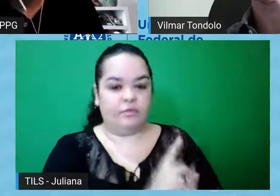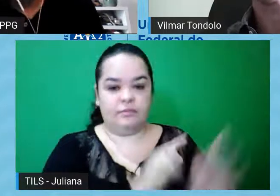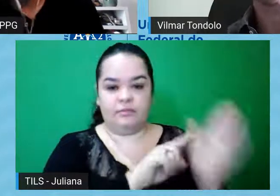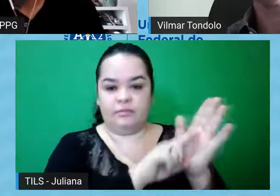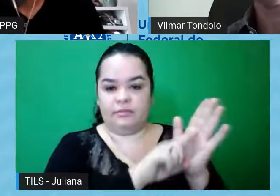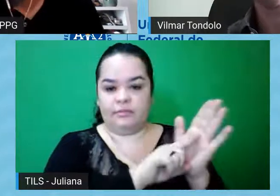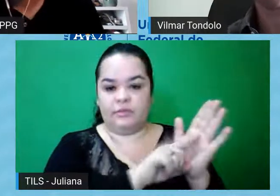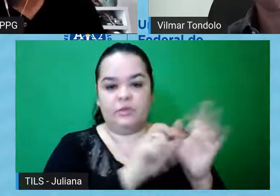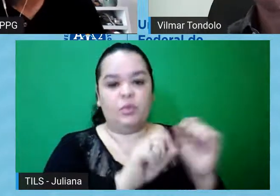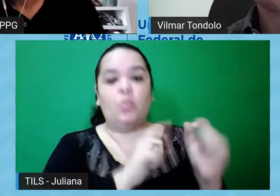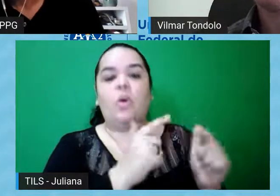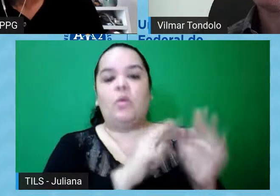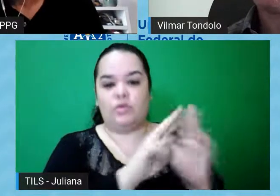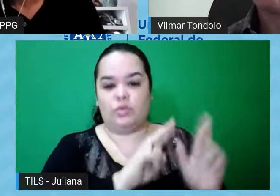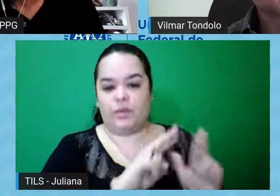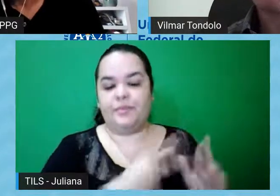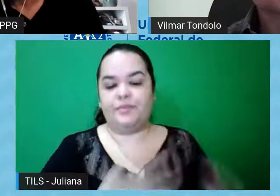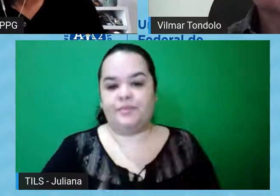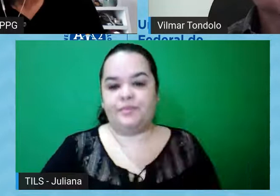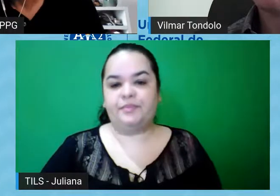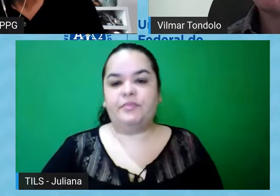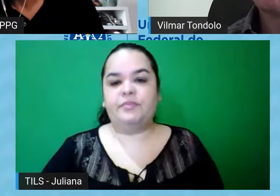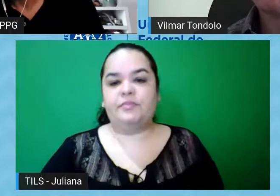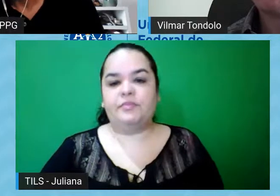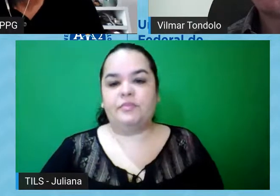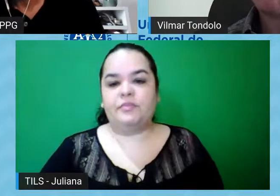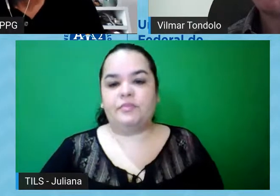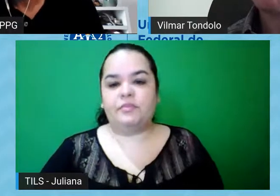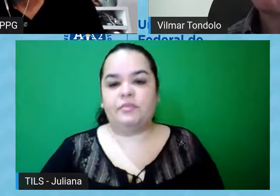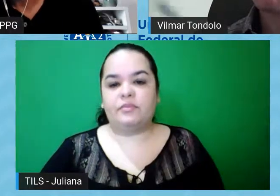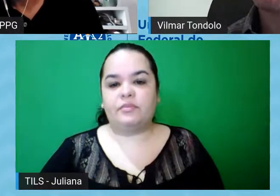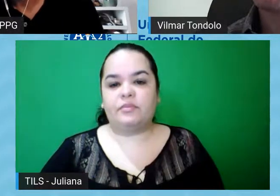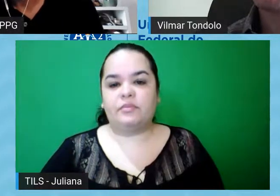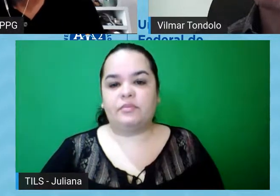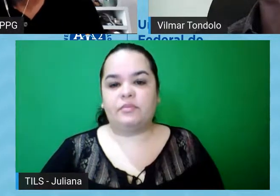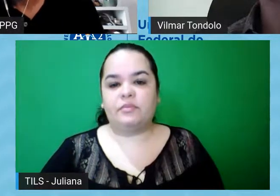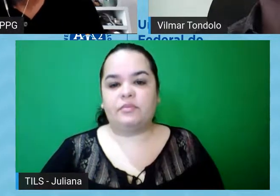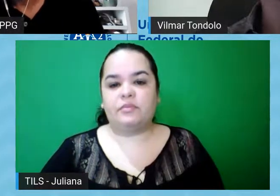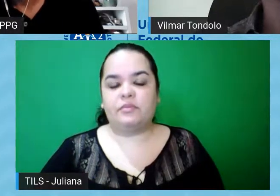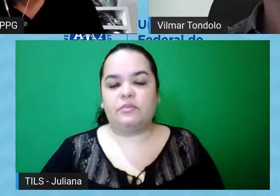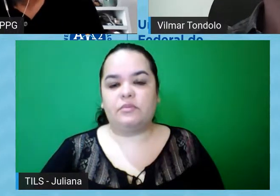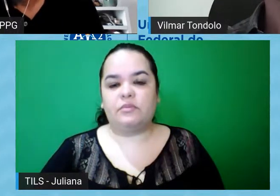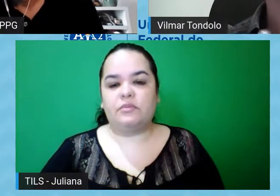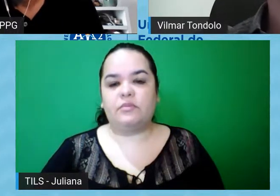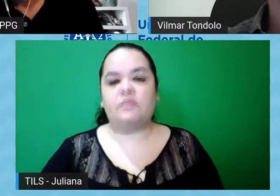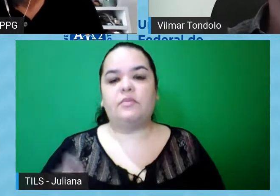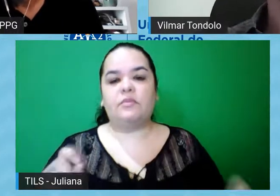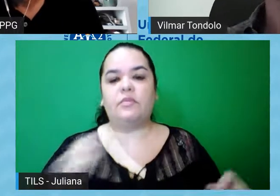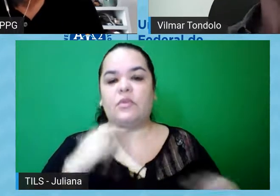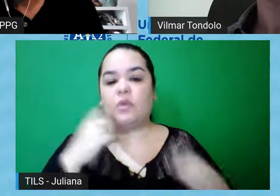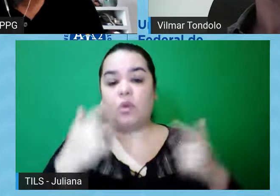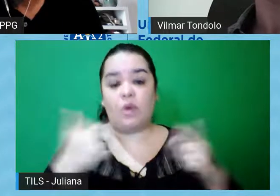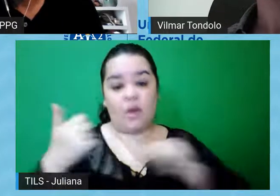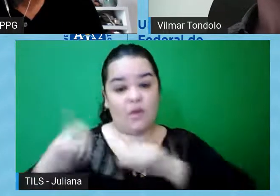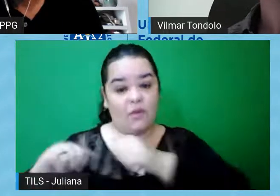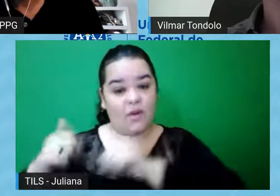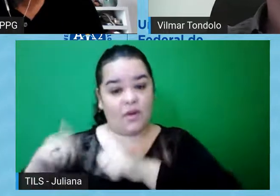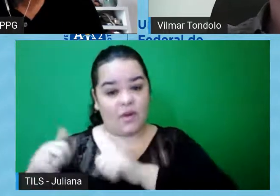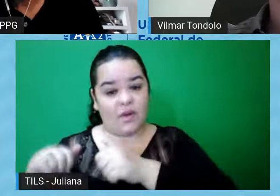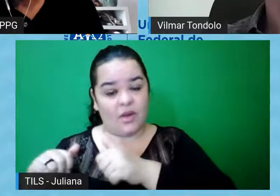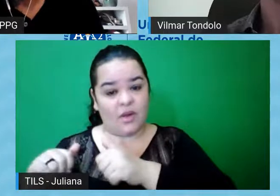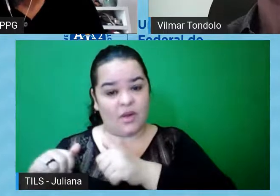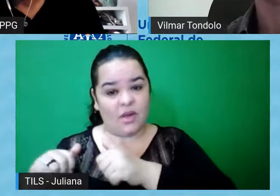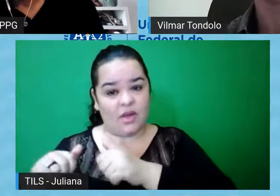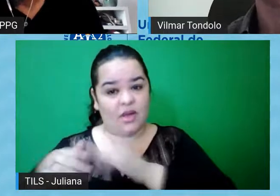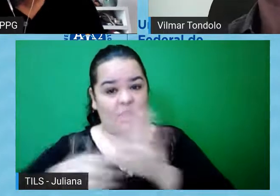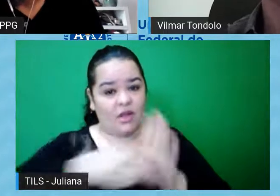um ponto que colocaste, acho que é muita questão, tu me disse como tu vai me avaliar que eu vou me comportar de tal forma,